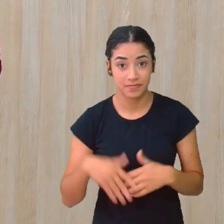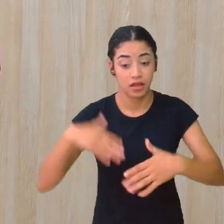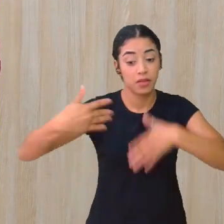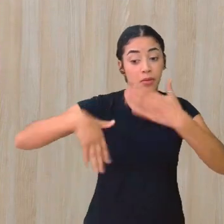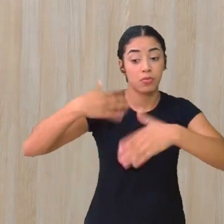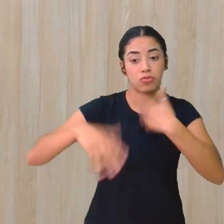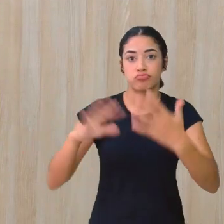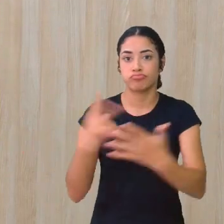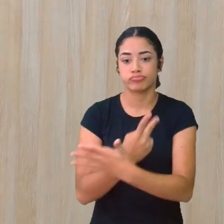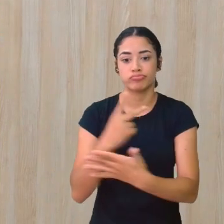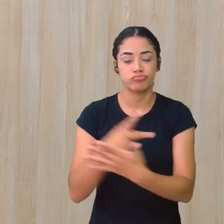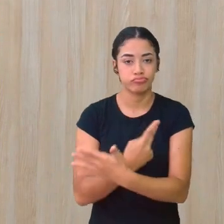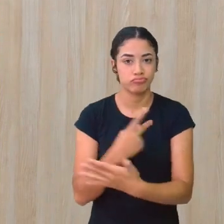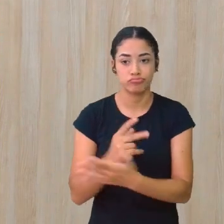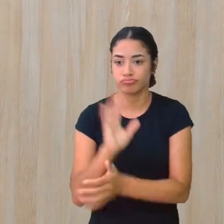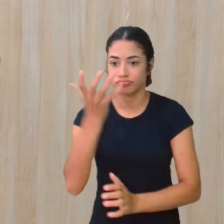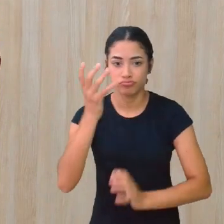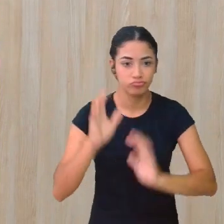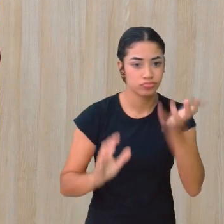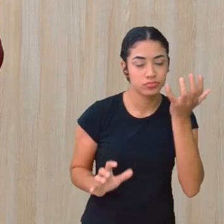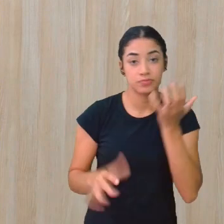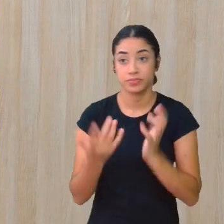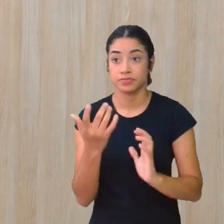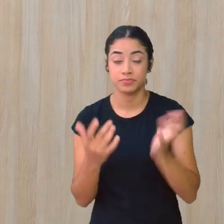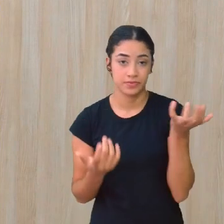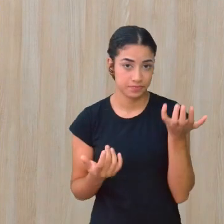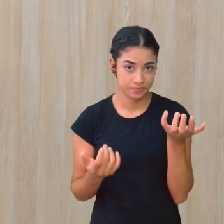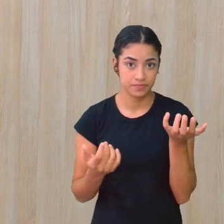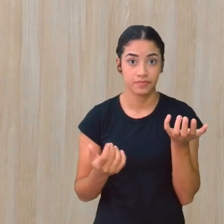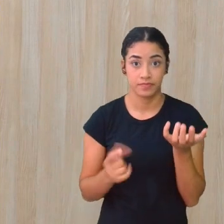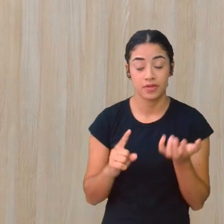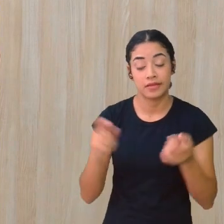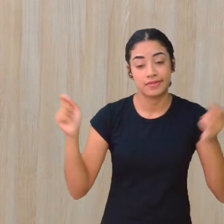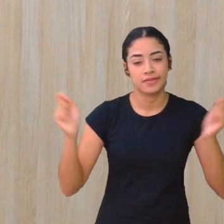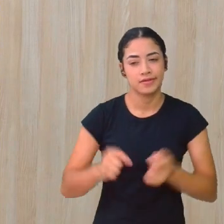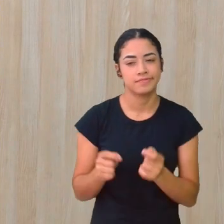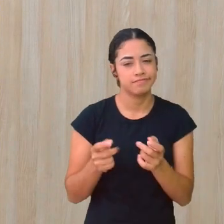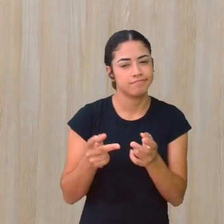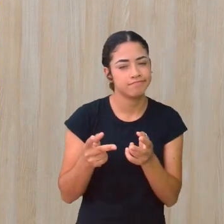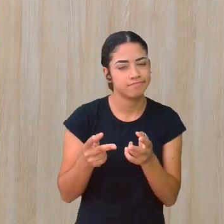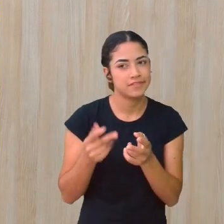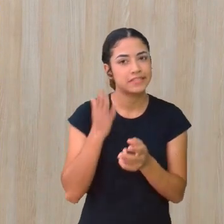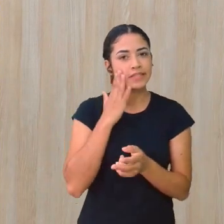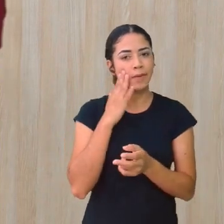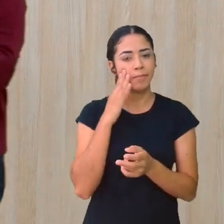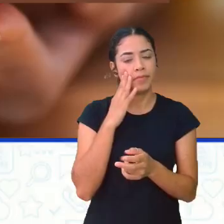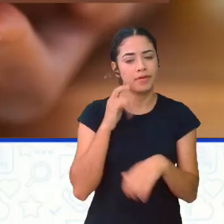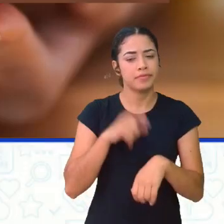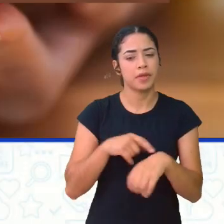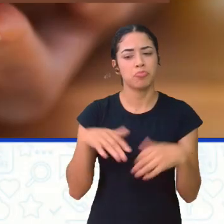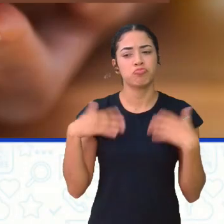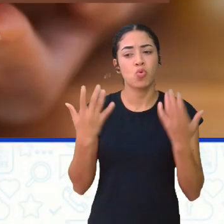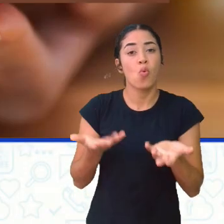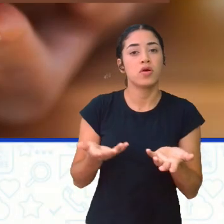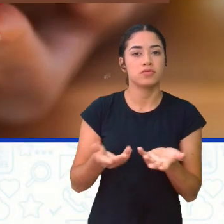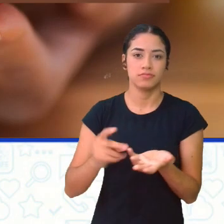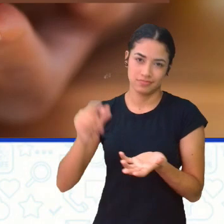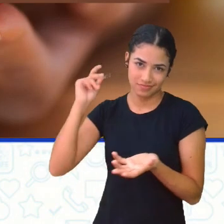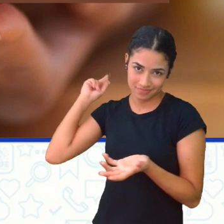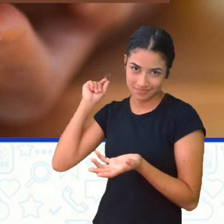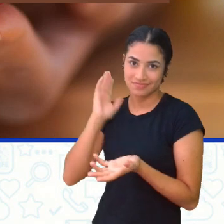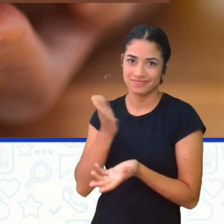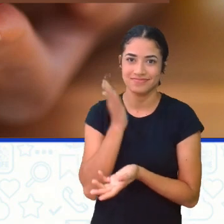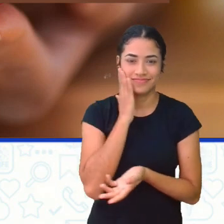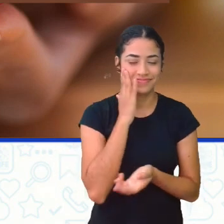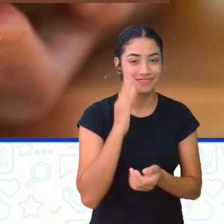Muita coisa aconteceu Certo? Não é determinado Mas serve para a gente Situar De que foi há muito tempo atrás A gente também tem Enredo